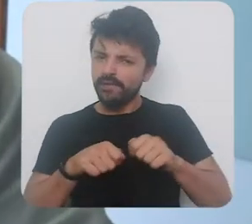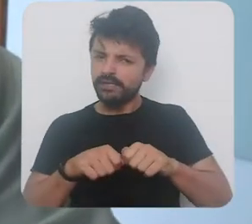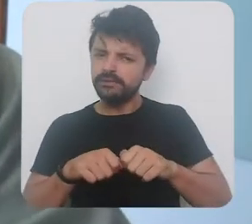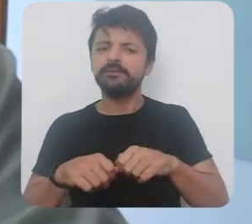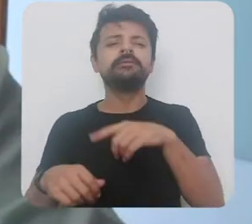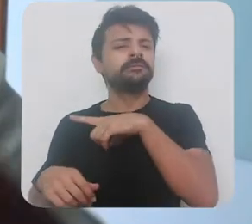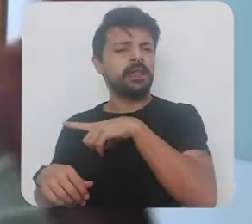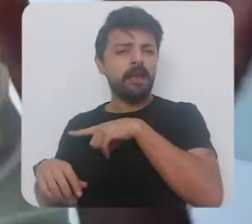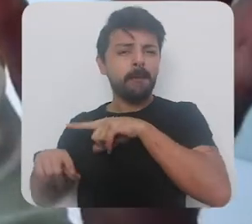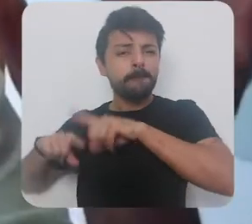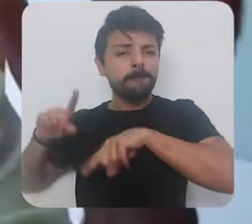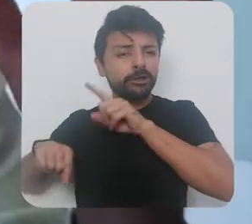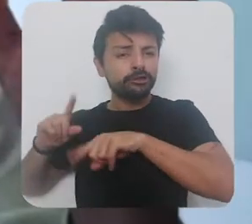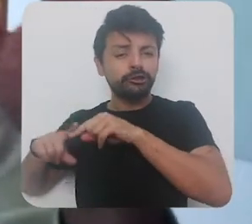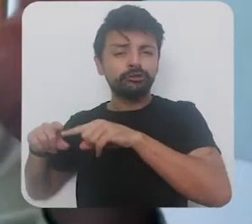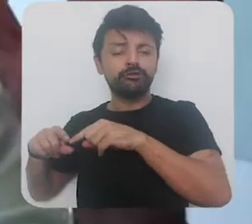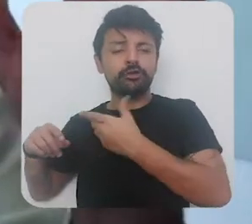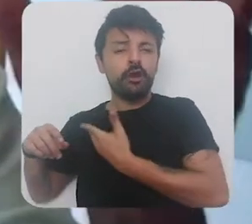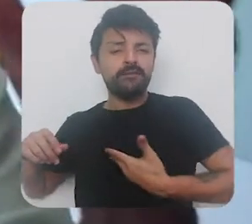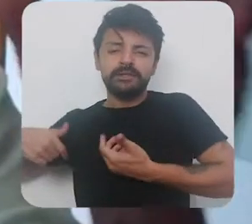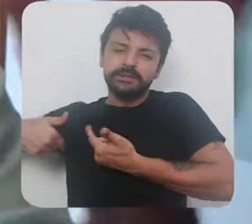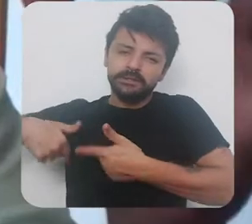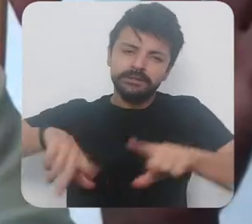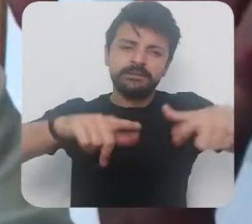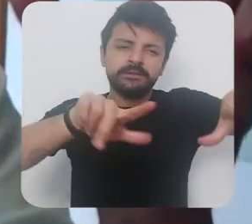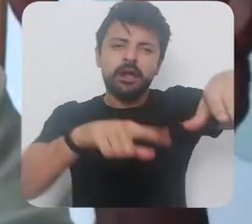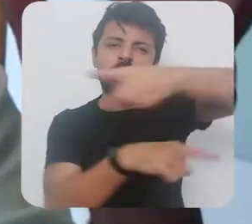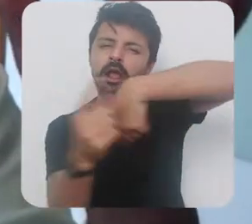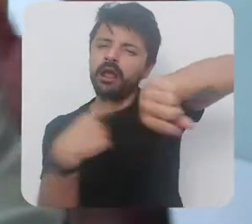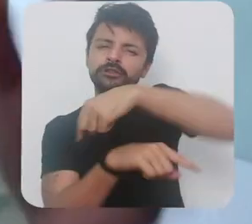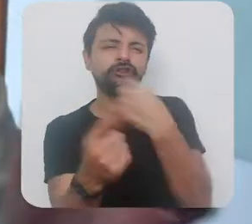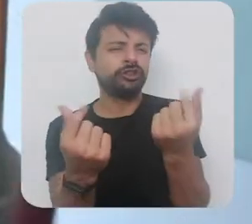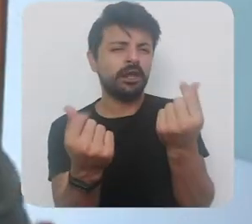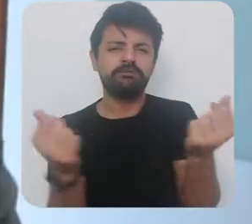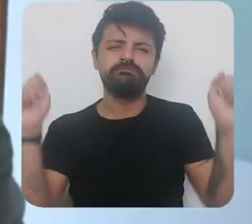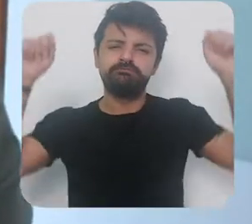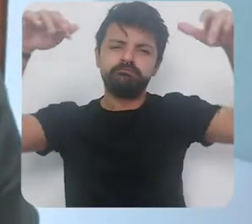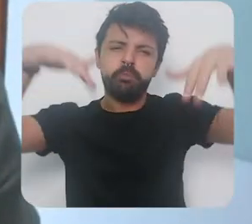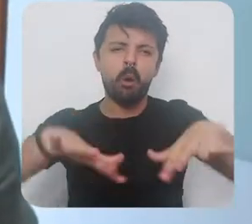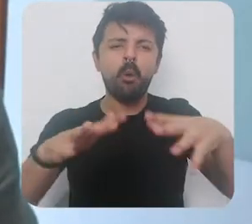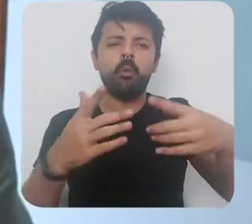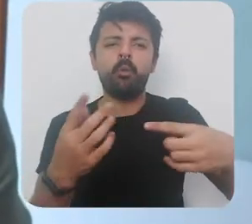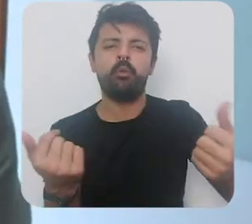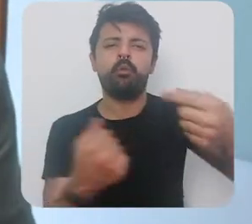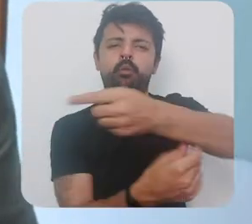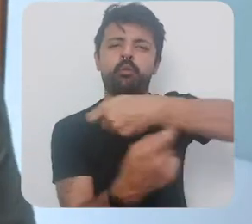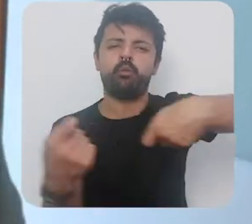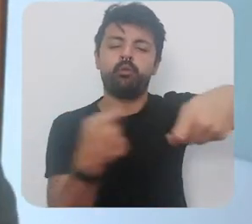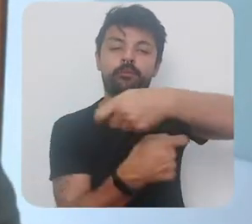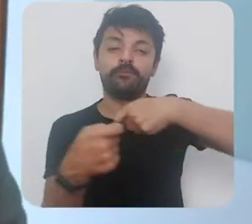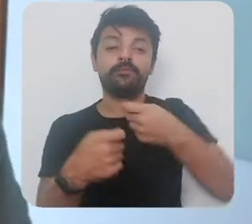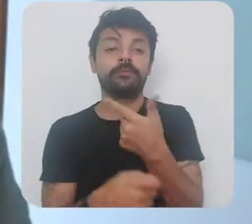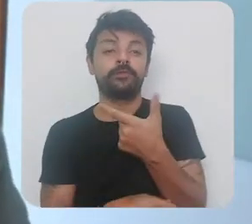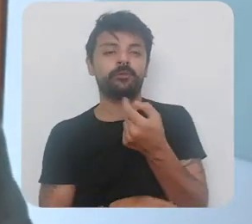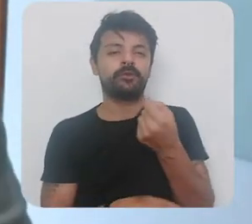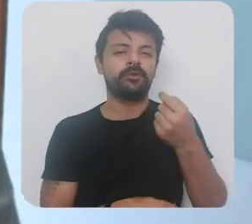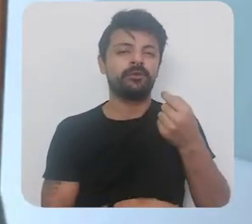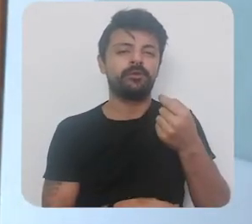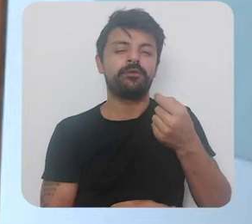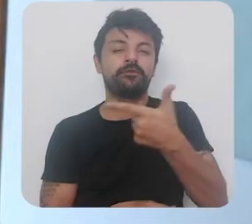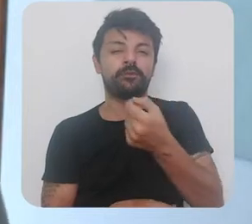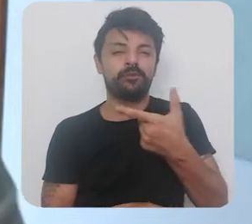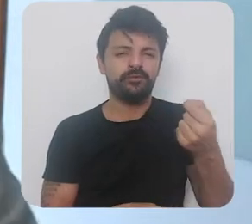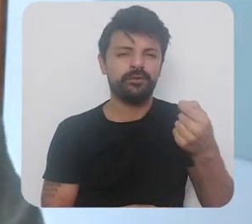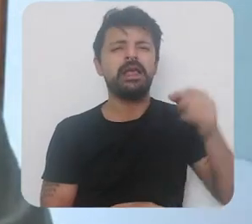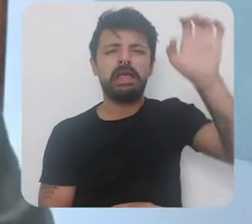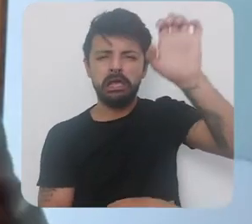2008 e inundou o mercado de dinheiro nós chegamos em 2020 o Banco Central